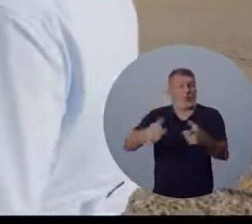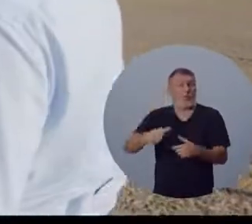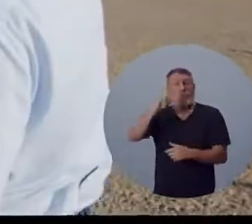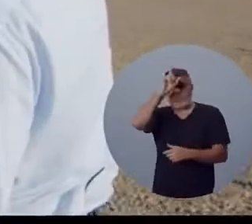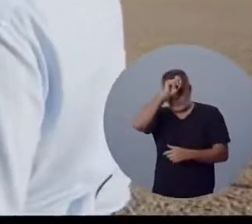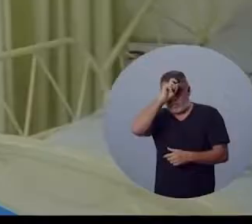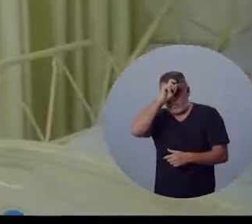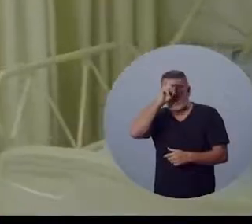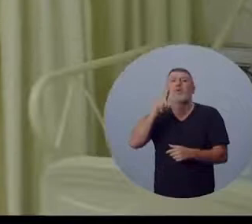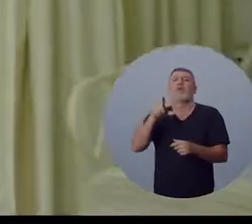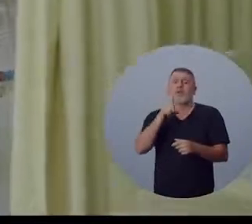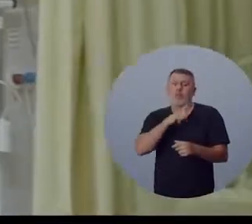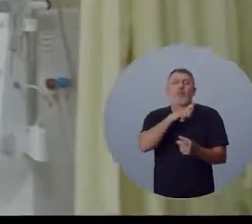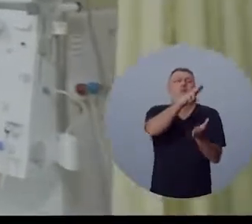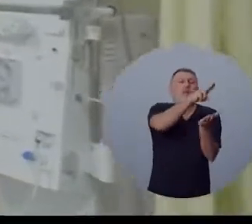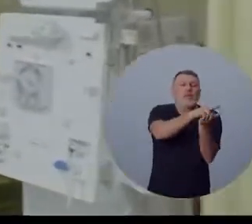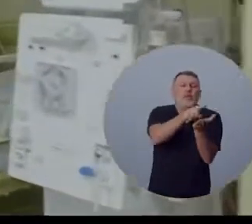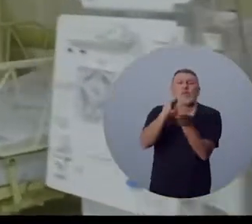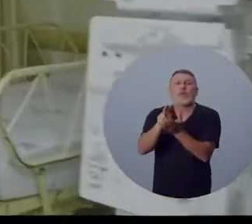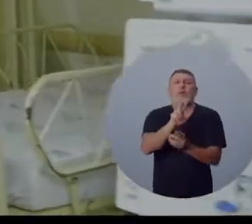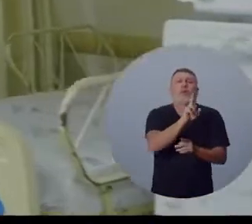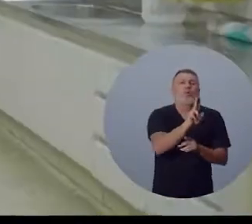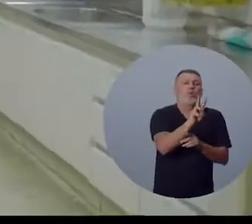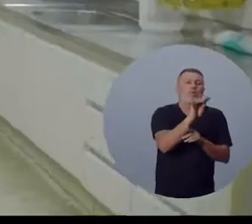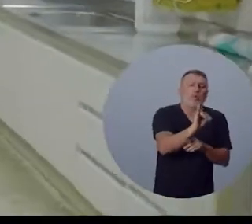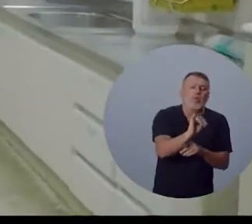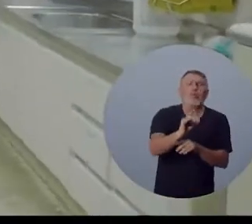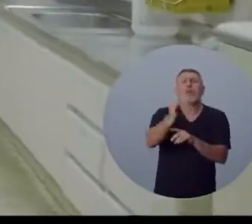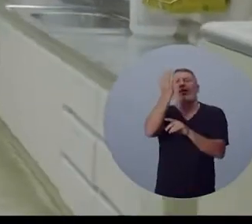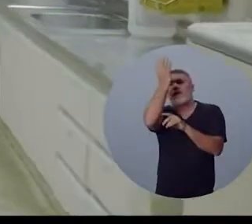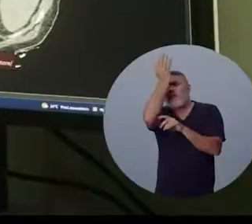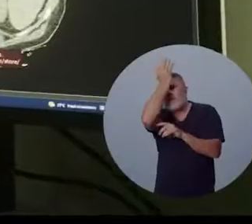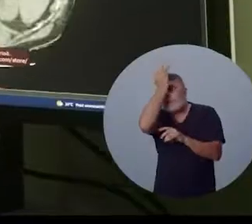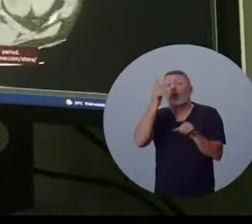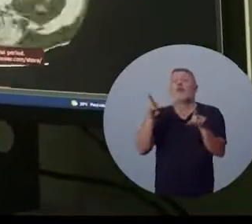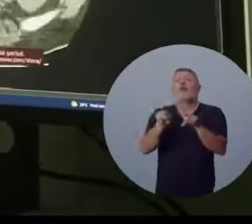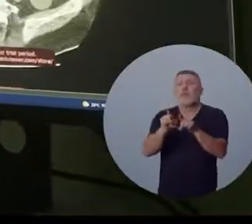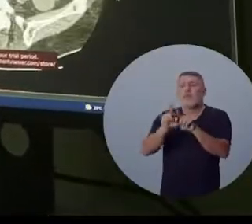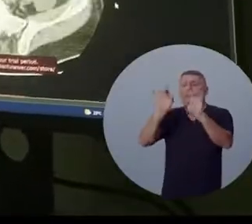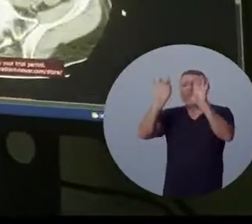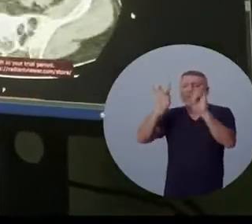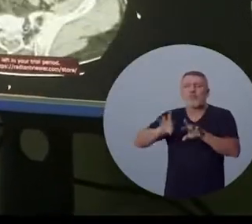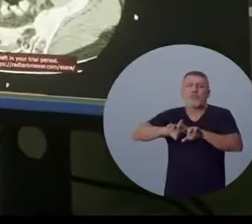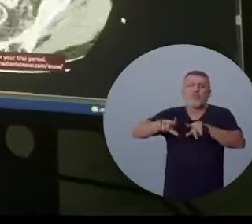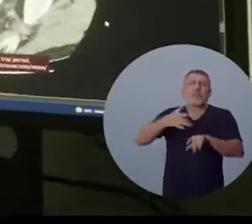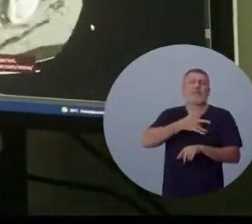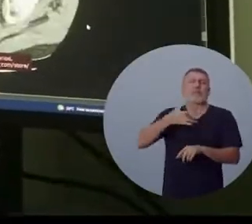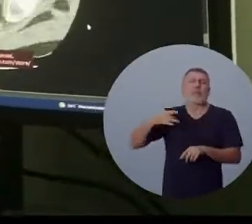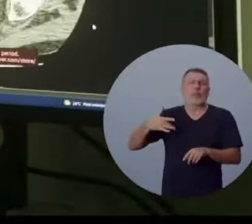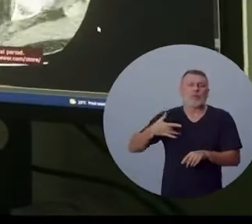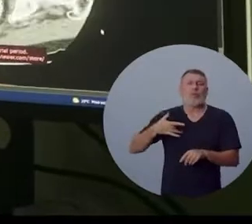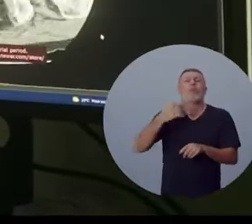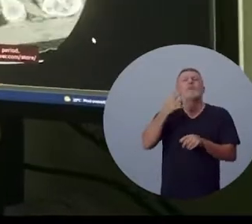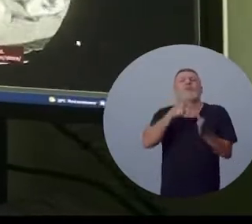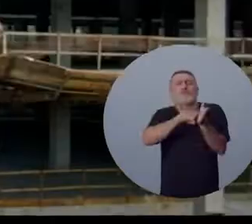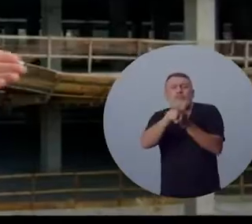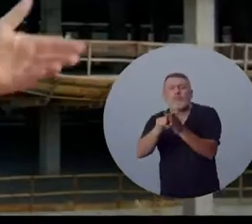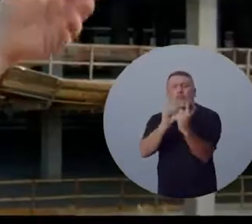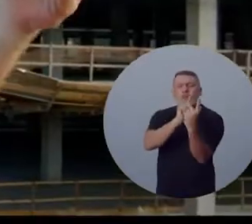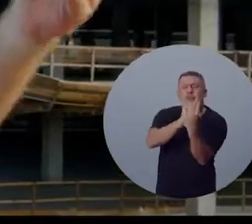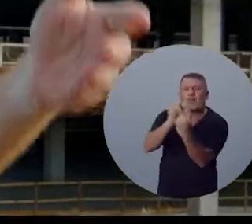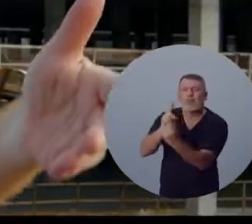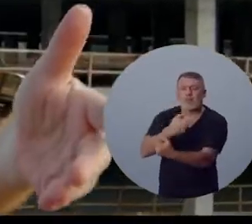neste hospital. Além de você ter leitos de UTI, leitos de enfermaria, especialidades diversas da saúde, para